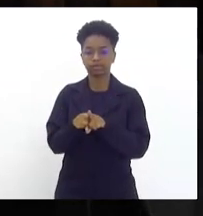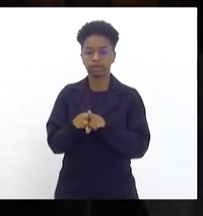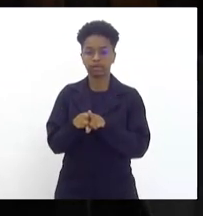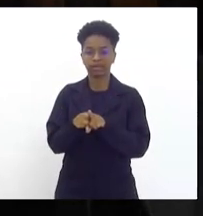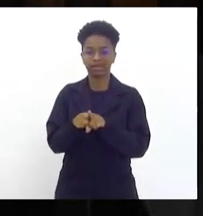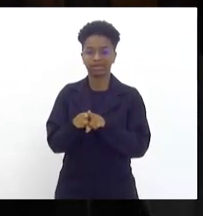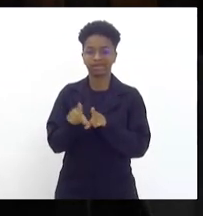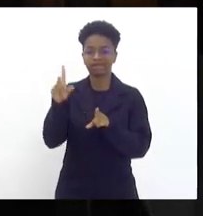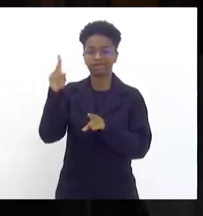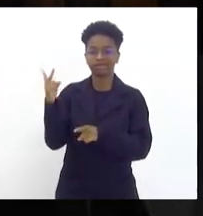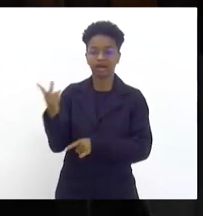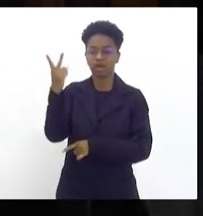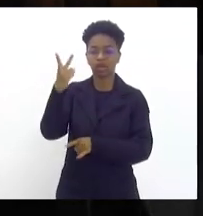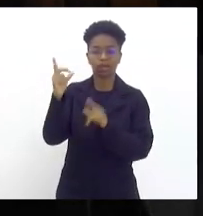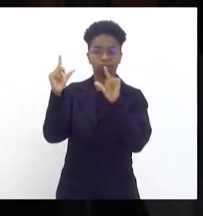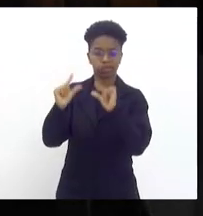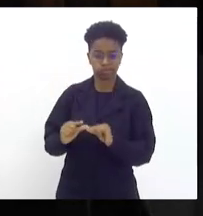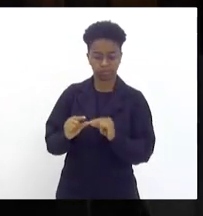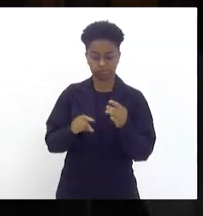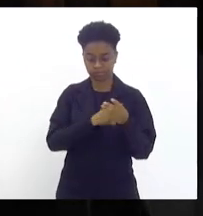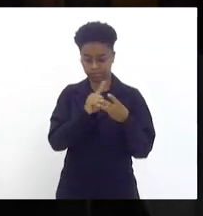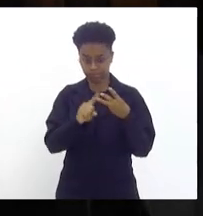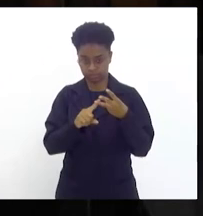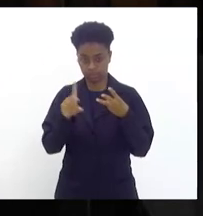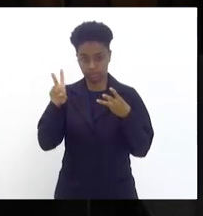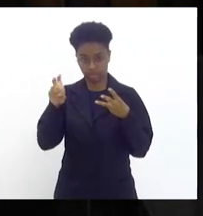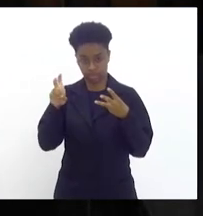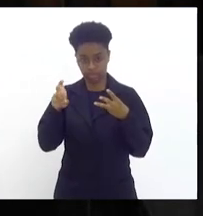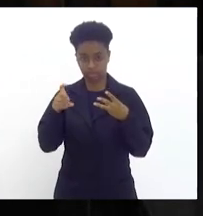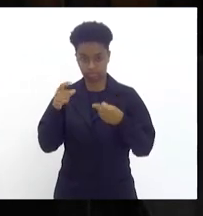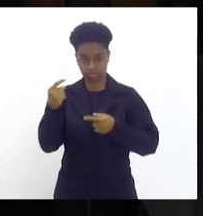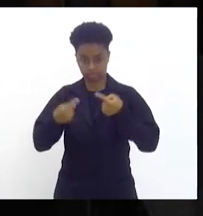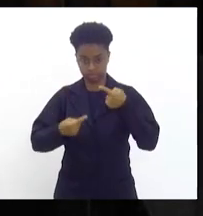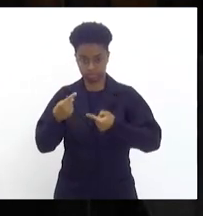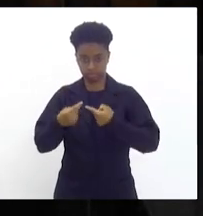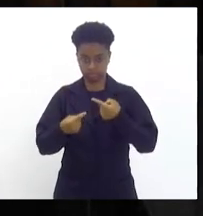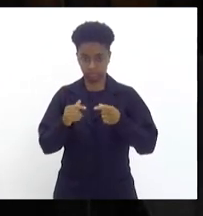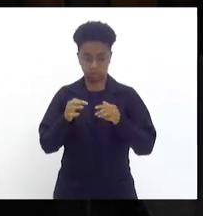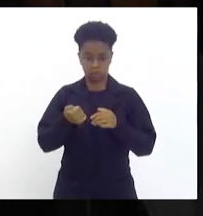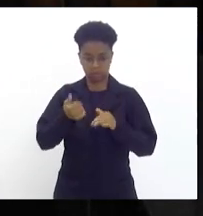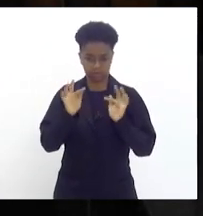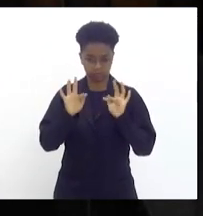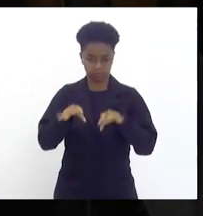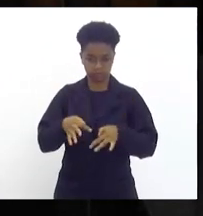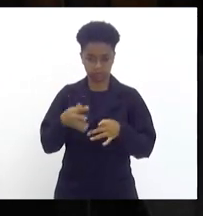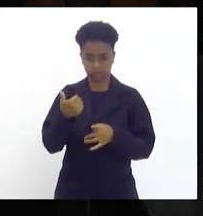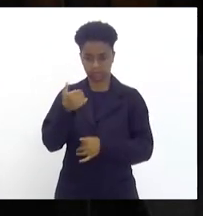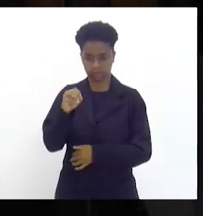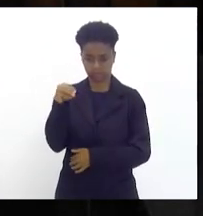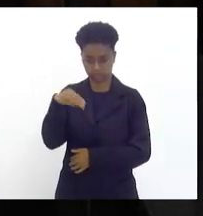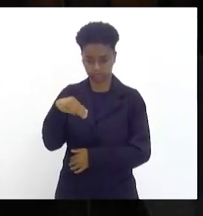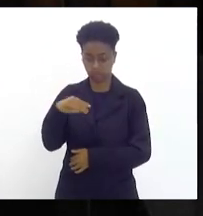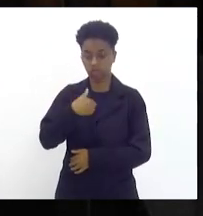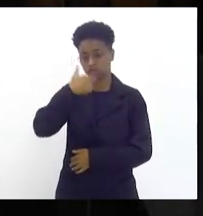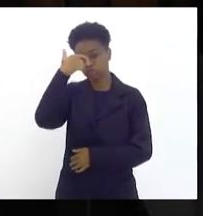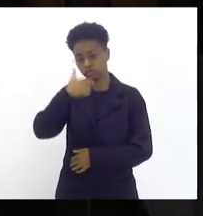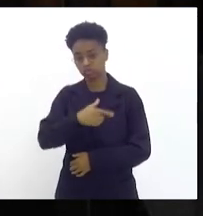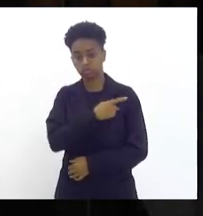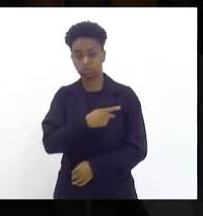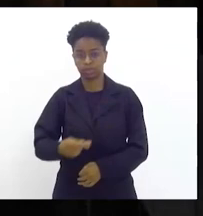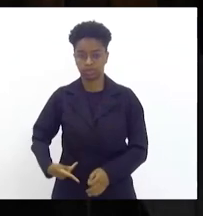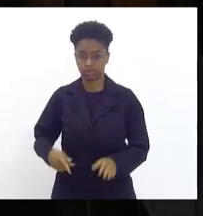o terceiro assunto da pauta para concluir os dez minutos que como presidente da comissão